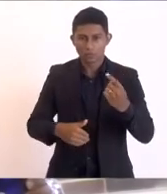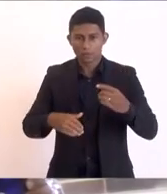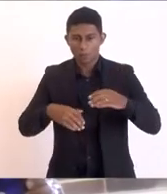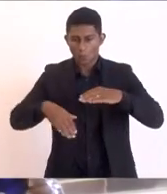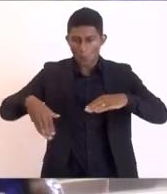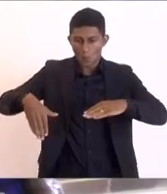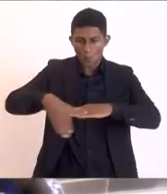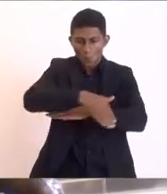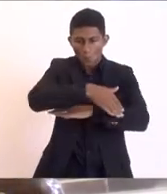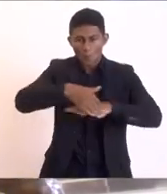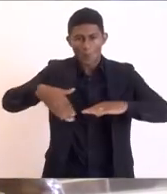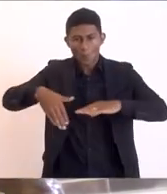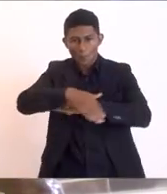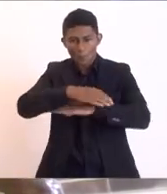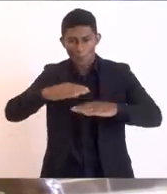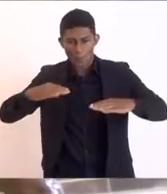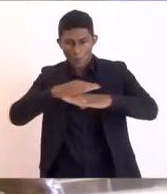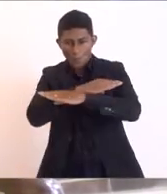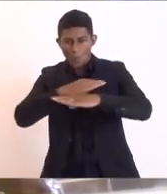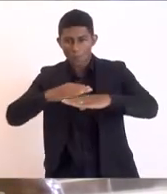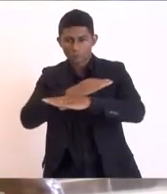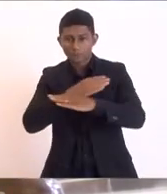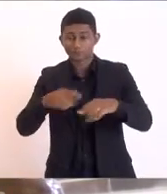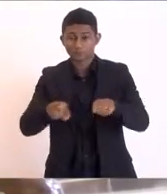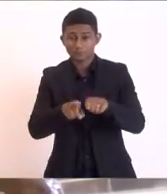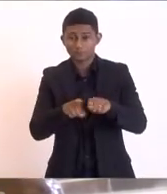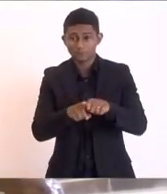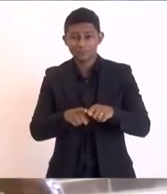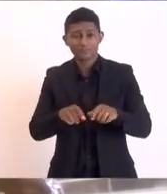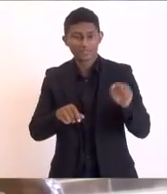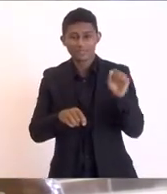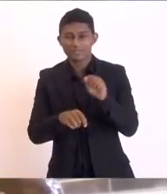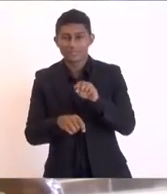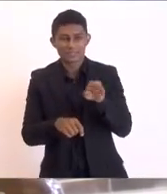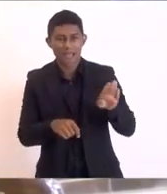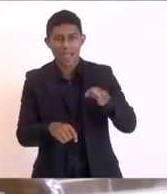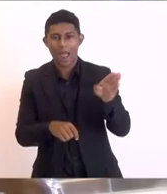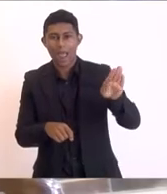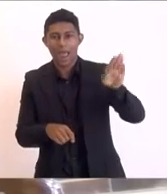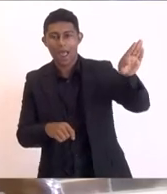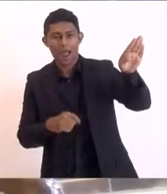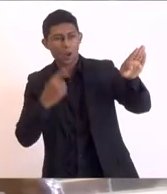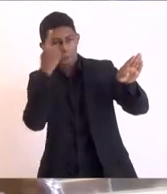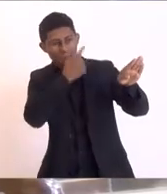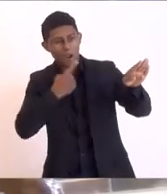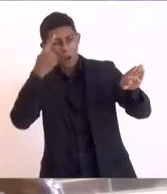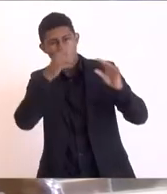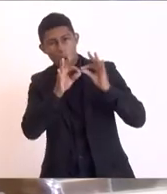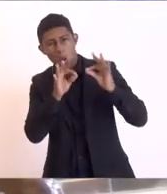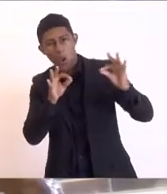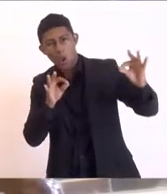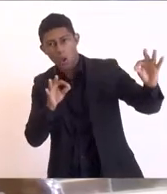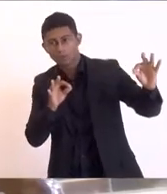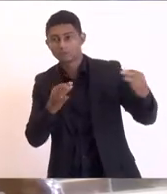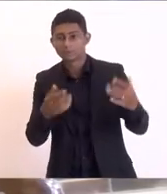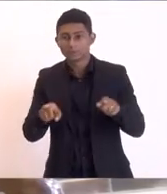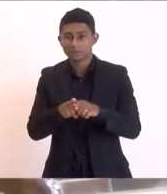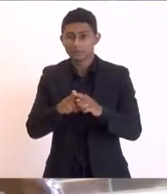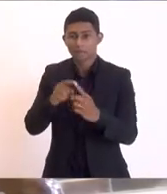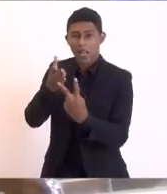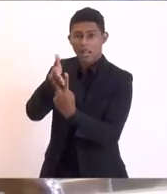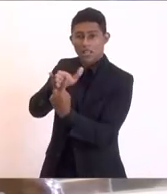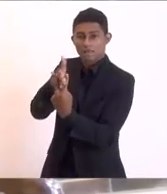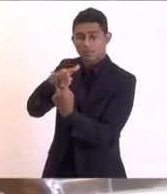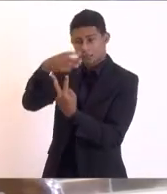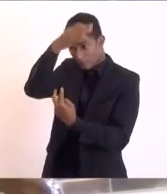trabalhou lá, sabe disso. Estamos a uma hora da Serra Fluminense, estamos a uma hora, duas horas e meia da divisa do